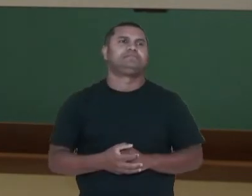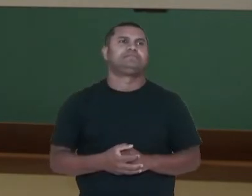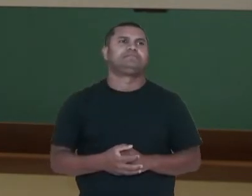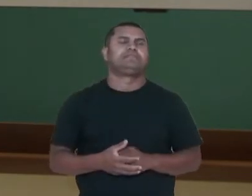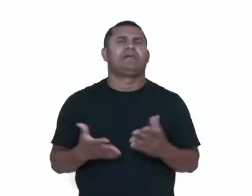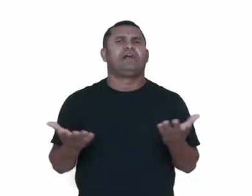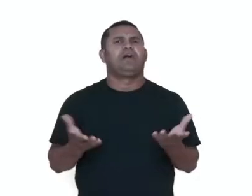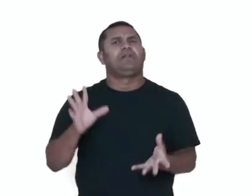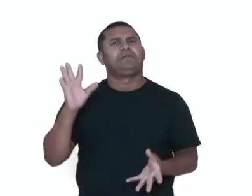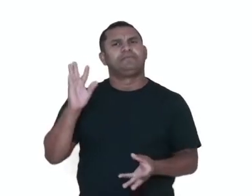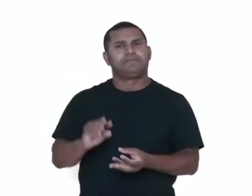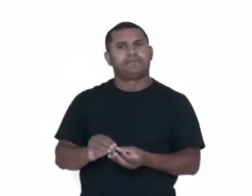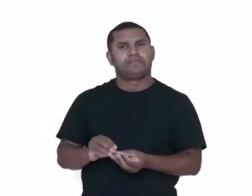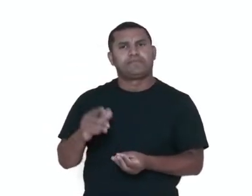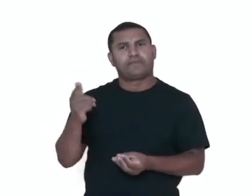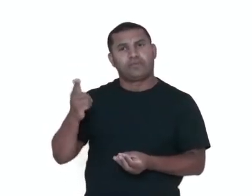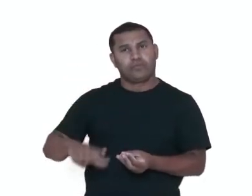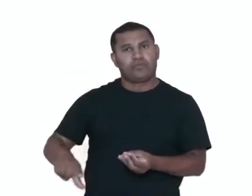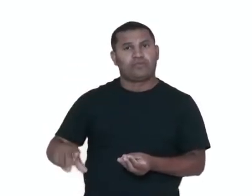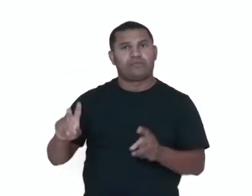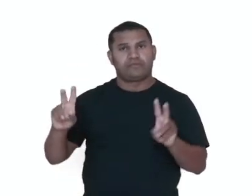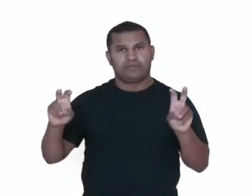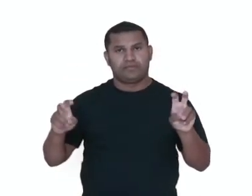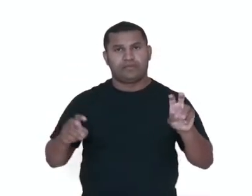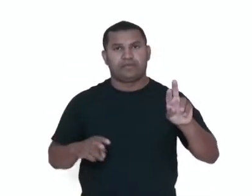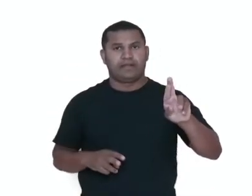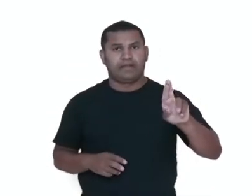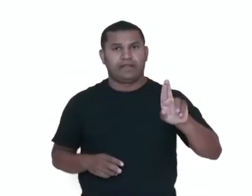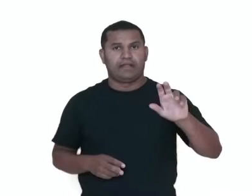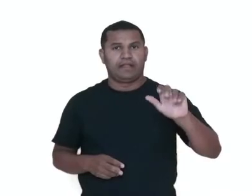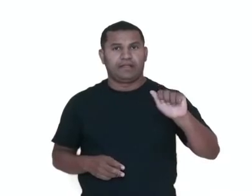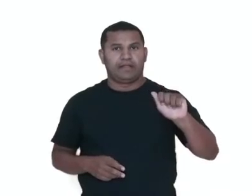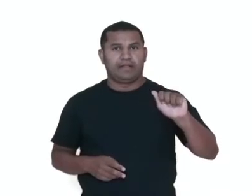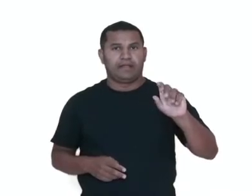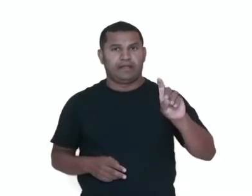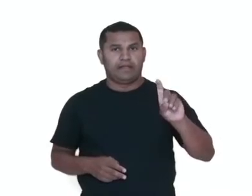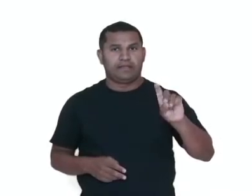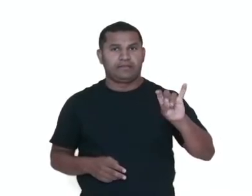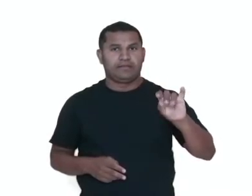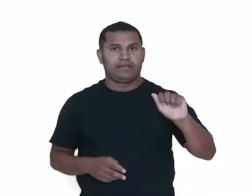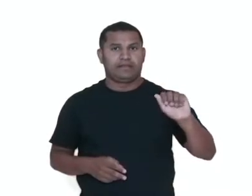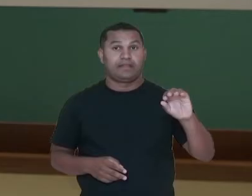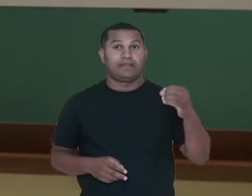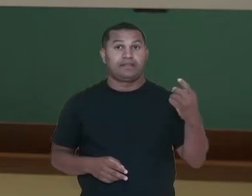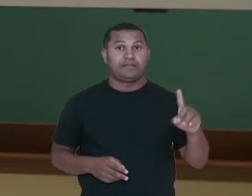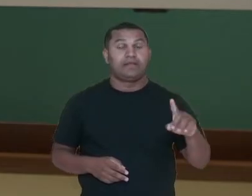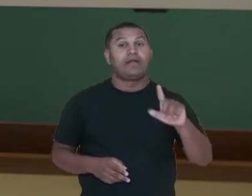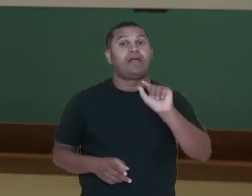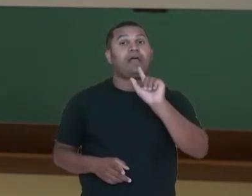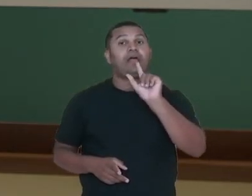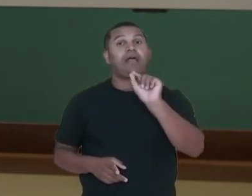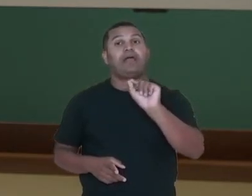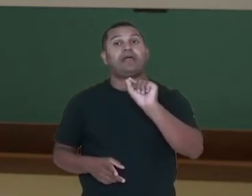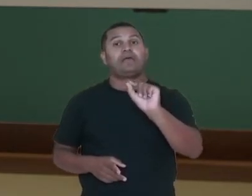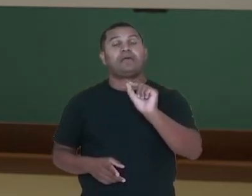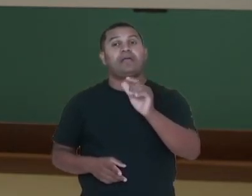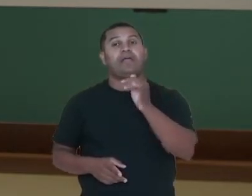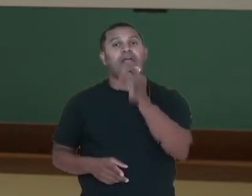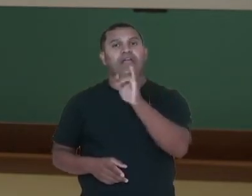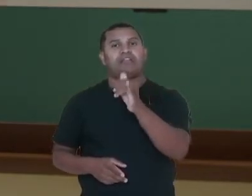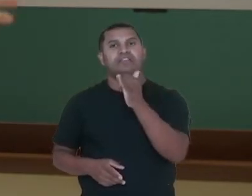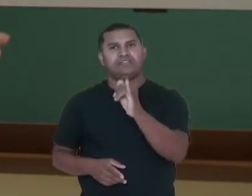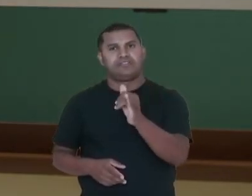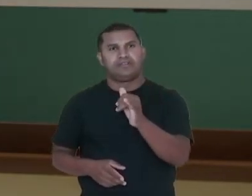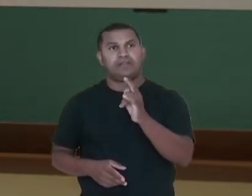que é radiação? É uma energia. Então, radiação é energia. Então, ela vem de onde? Ou ela vem do espaço. Então, o